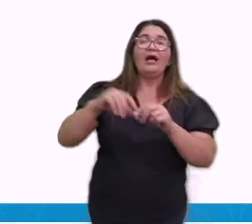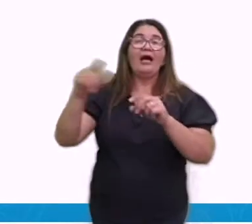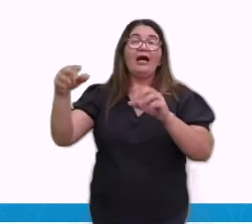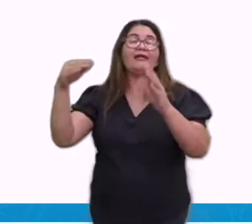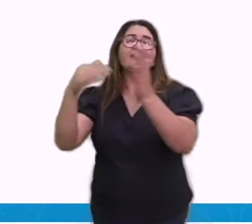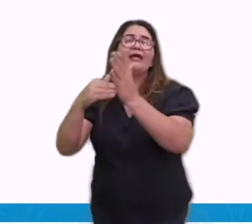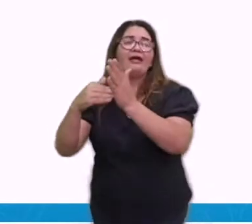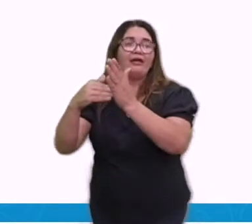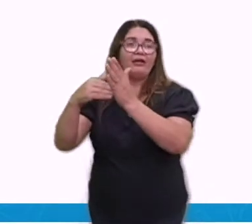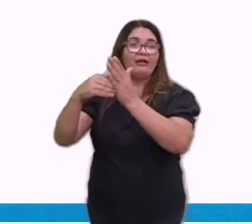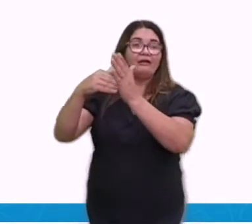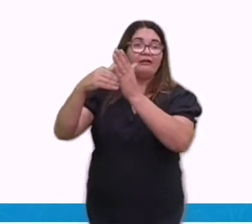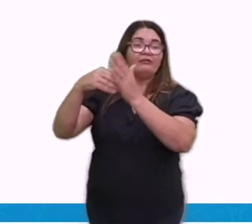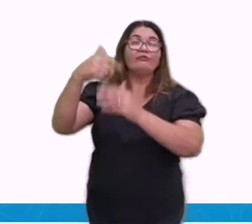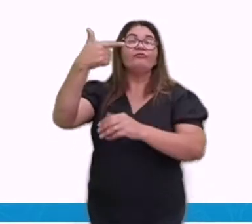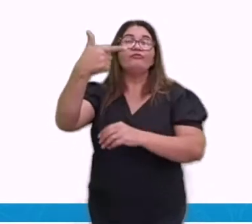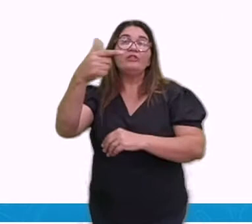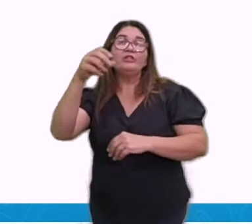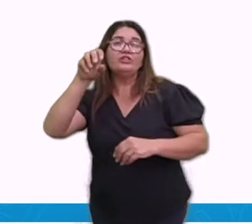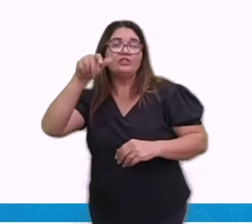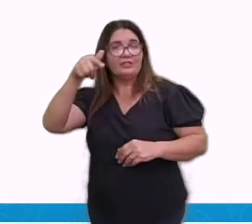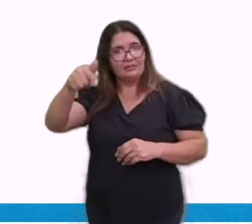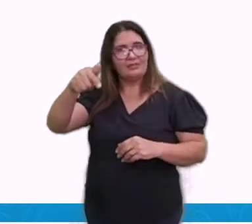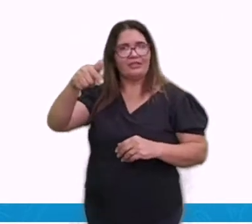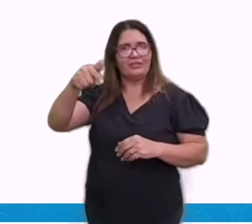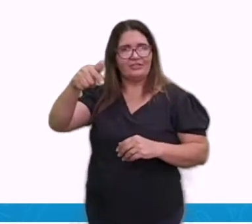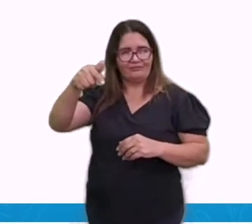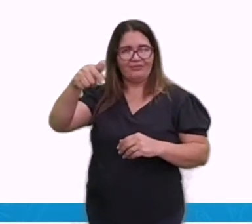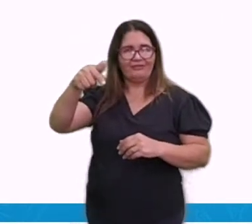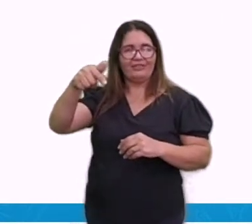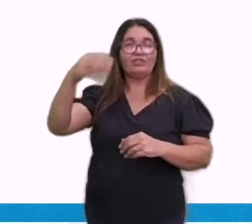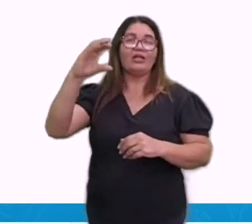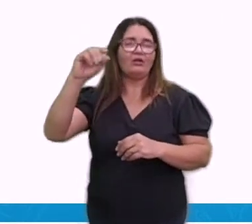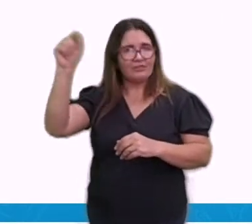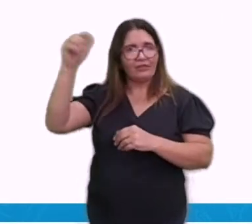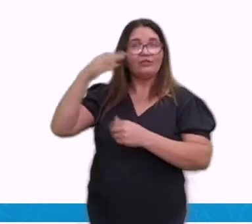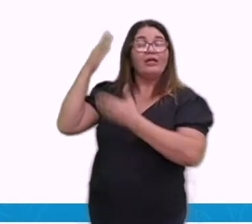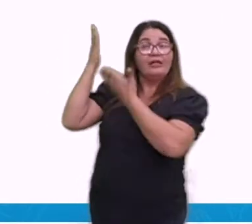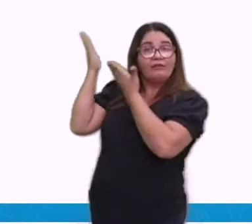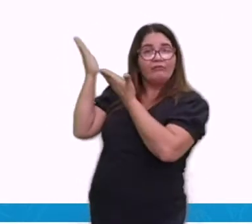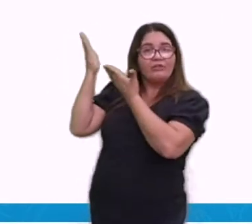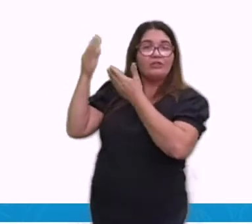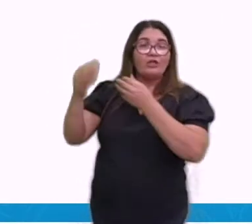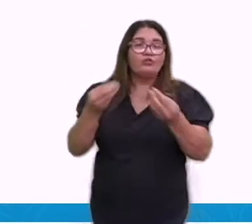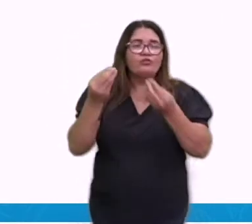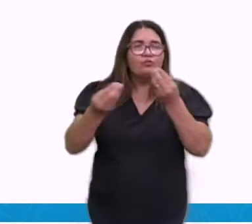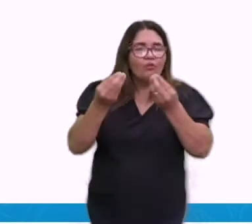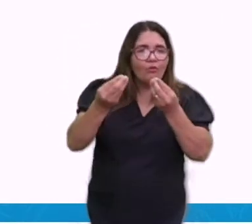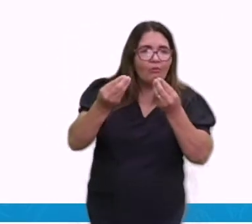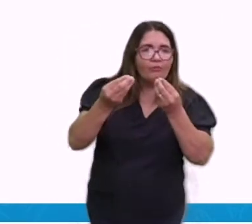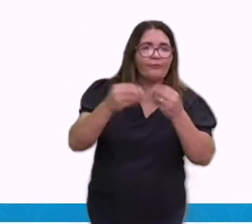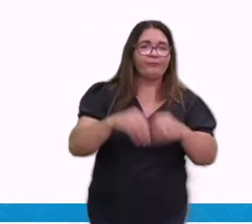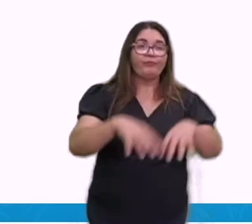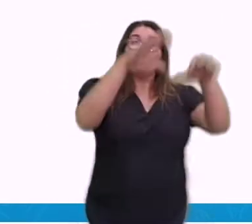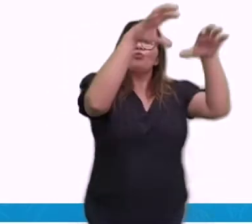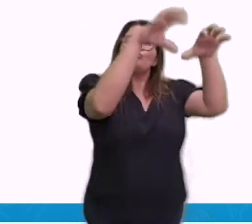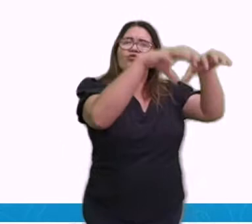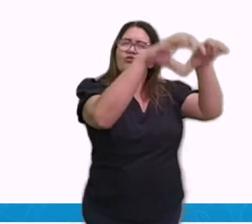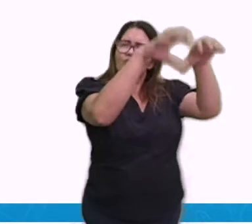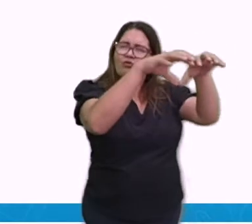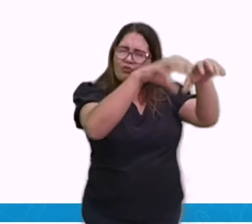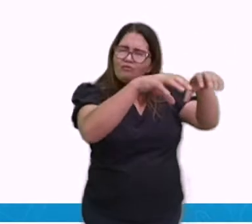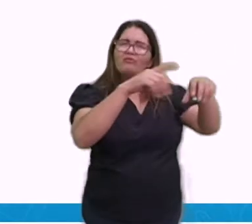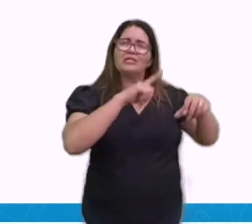chuvas durante todo o ano. A alta umidade do ar. Então é uma característica muito importante. Vamos pegar esse pedaço aqui e vamos